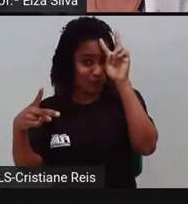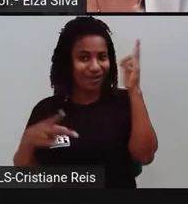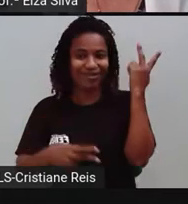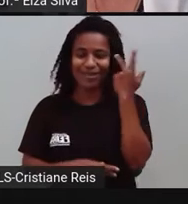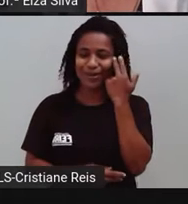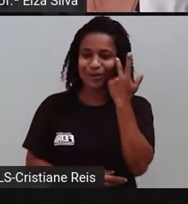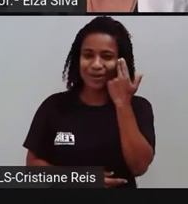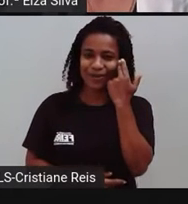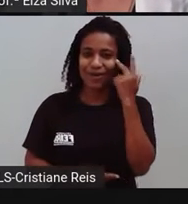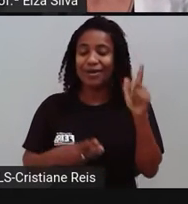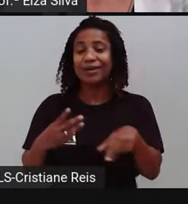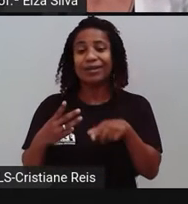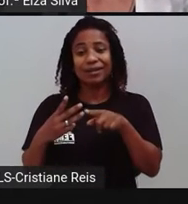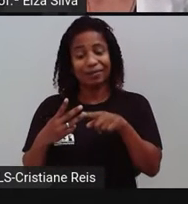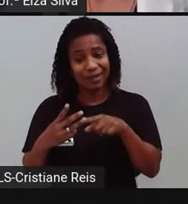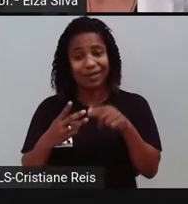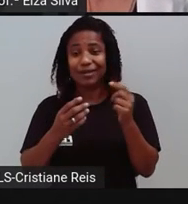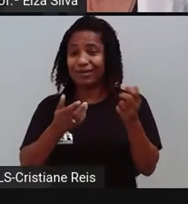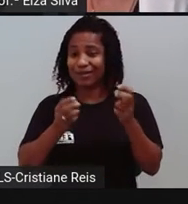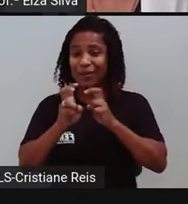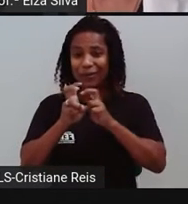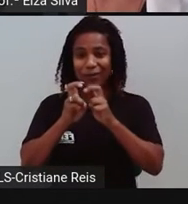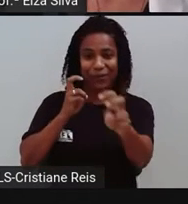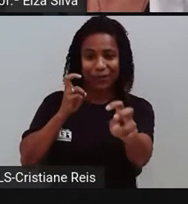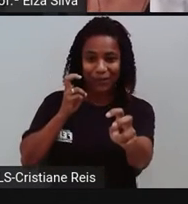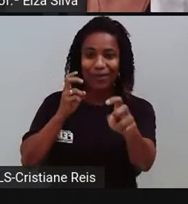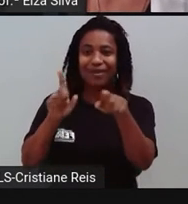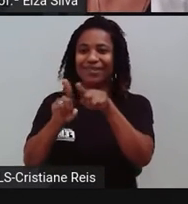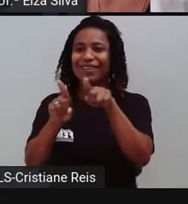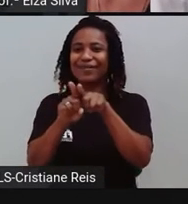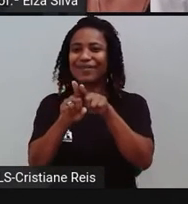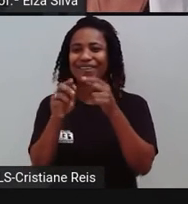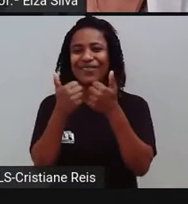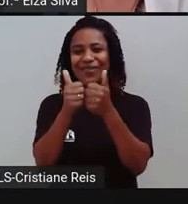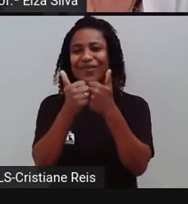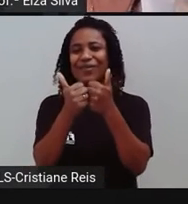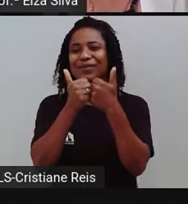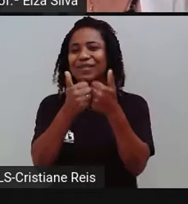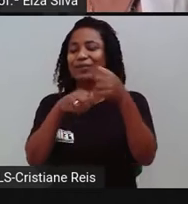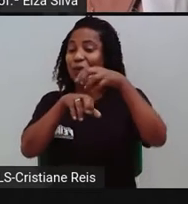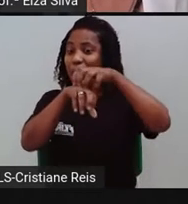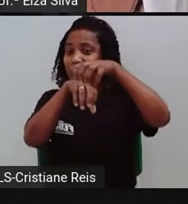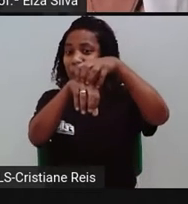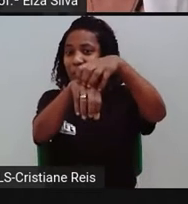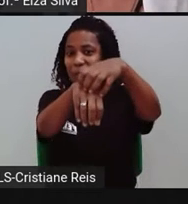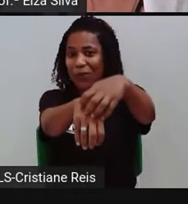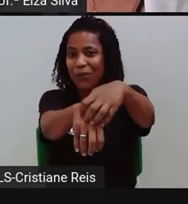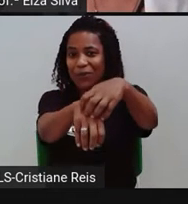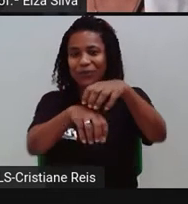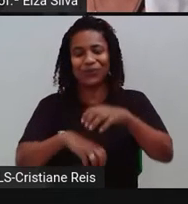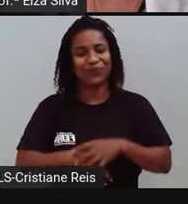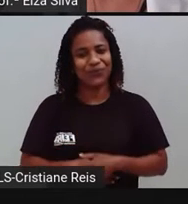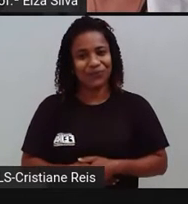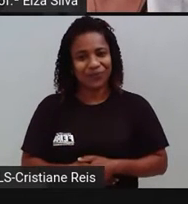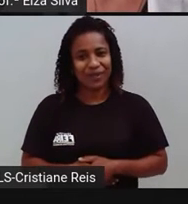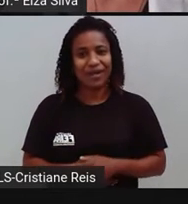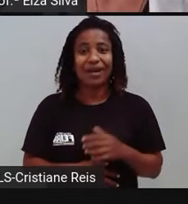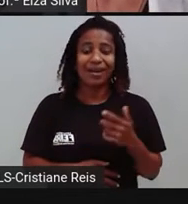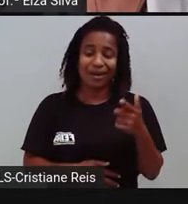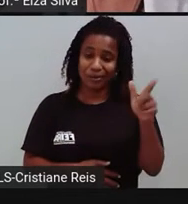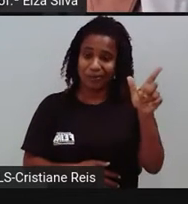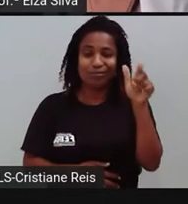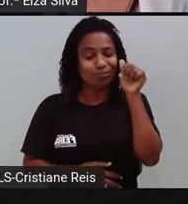e de ônibus de dois andares, e fizeram muitas compras. Já a outra personagem disse não ter podido